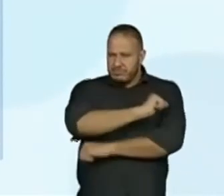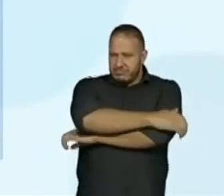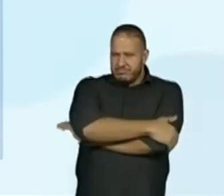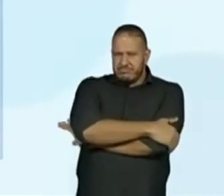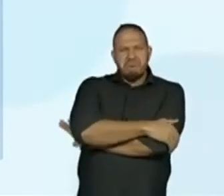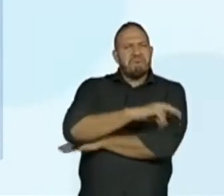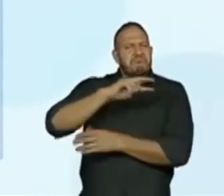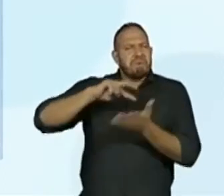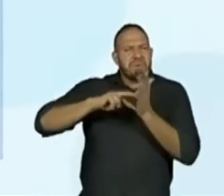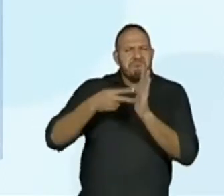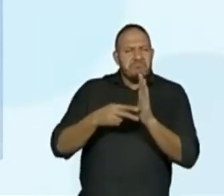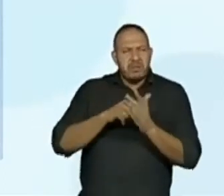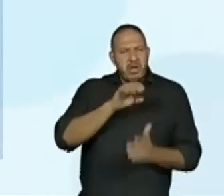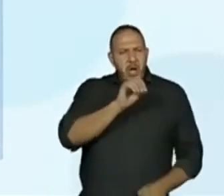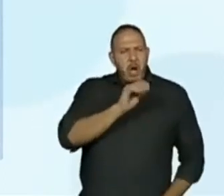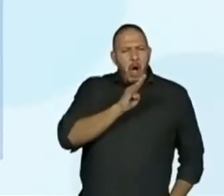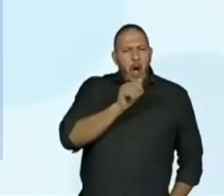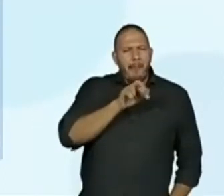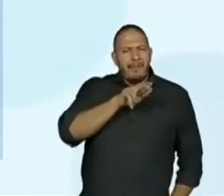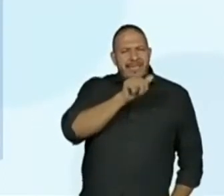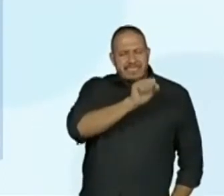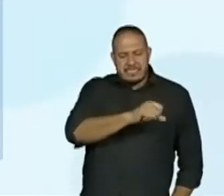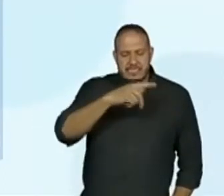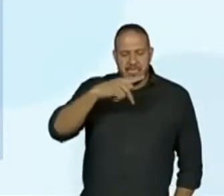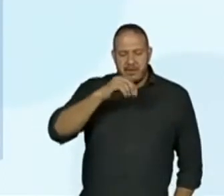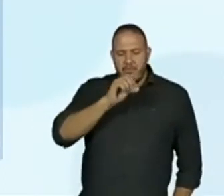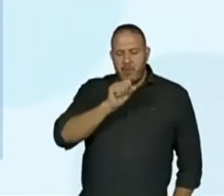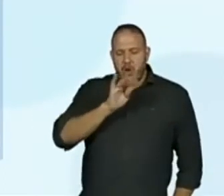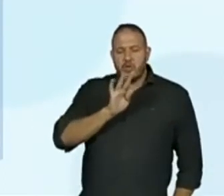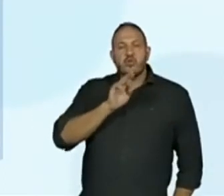será que são obras póstumas? Vamos pensar assim, ele morreu?